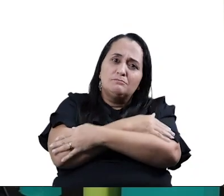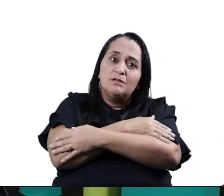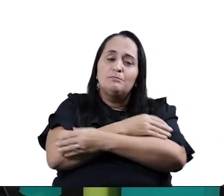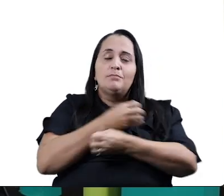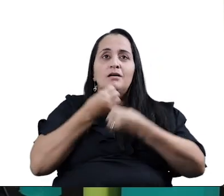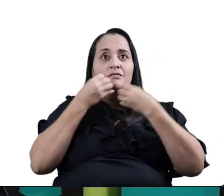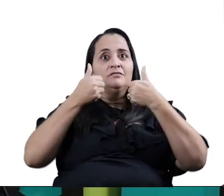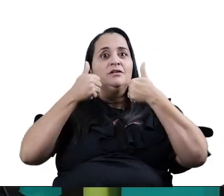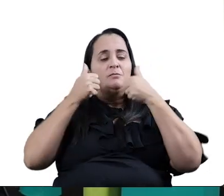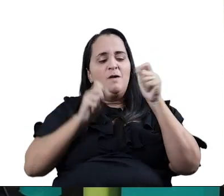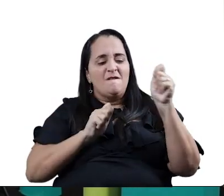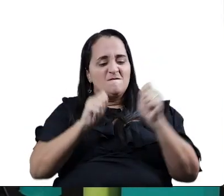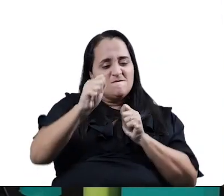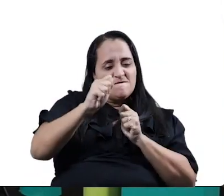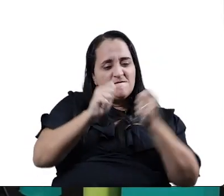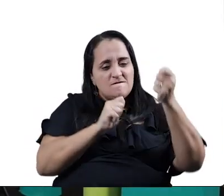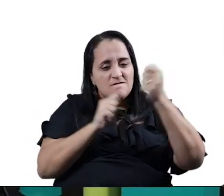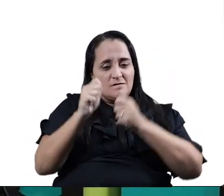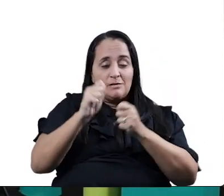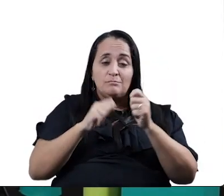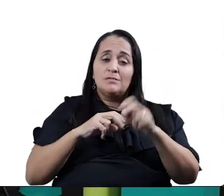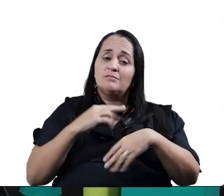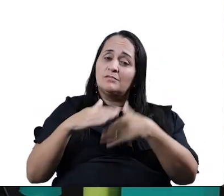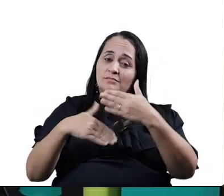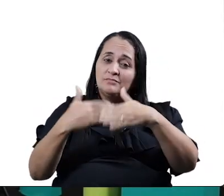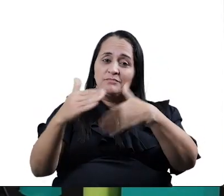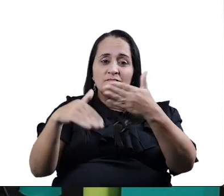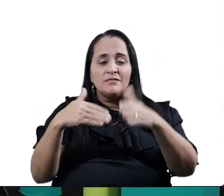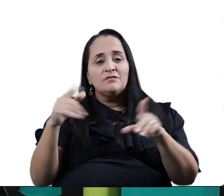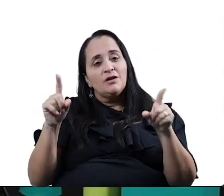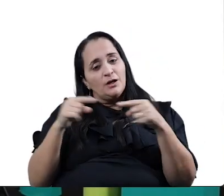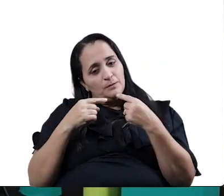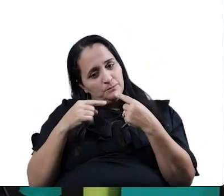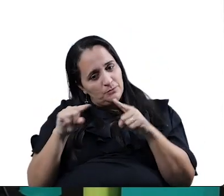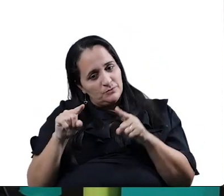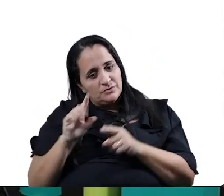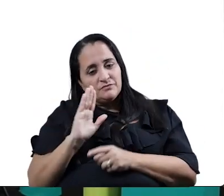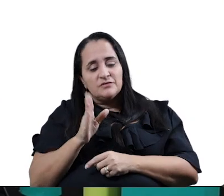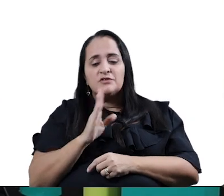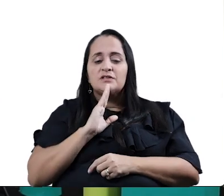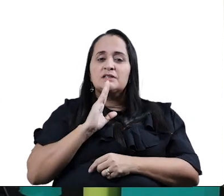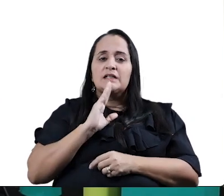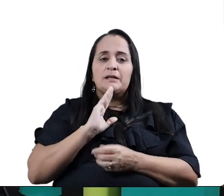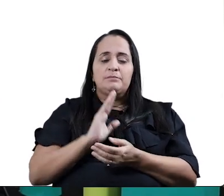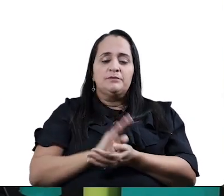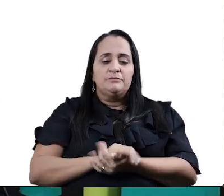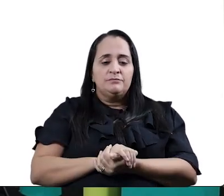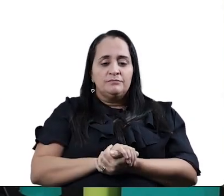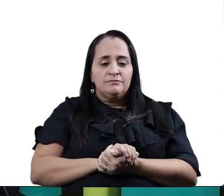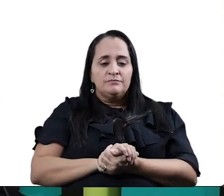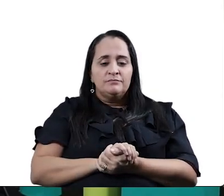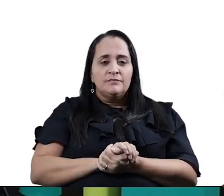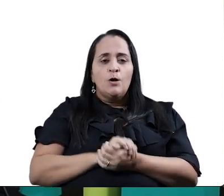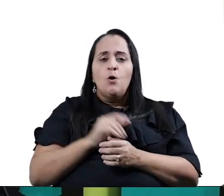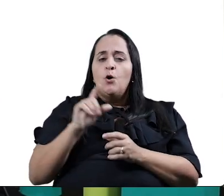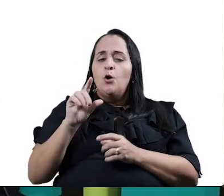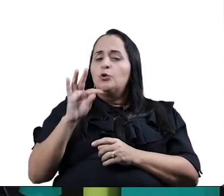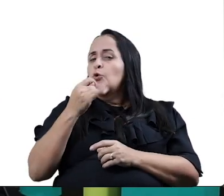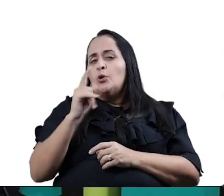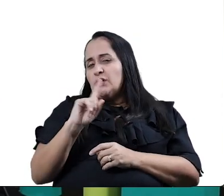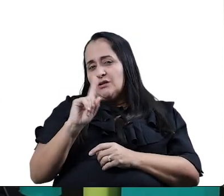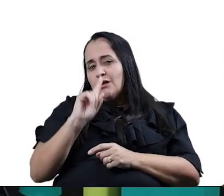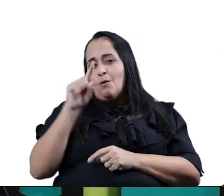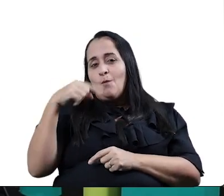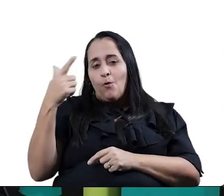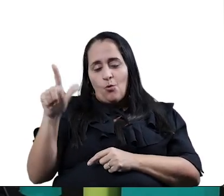aqui, para ficar boa. E assim vai, seguindo a musiquinha, né? Vocês já sabem. Então, não vou cantar ela toda, não. Vamos lá